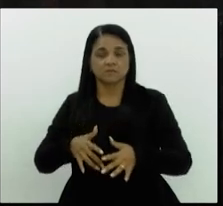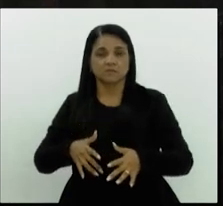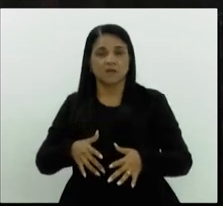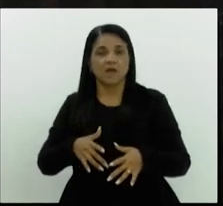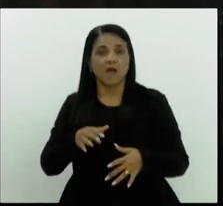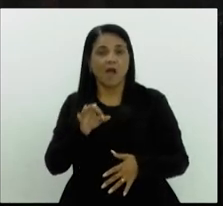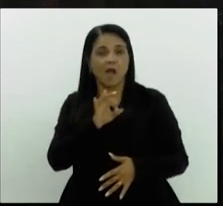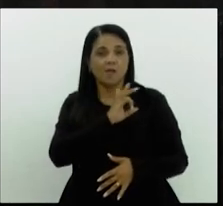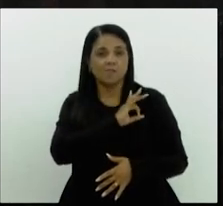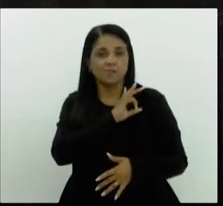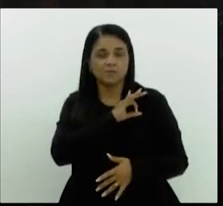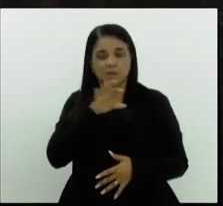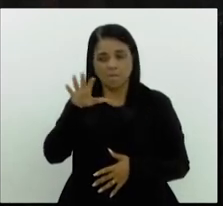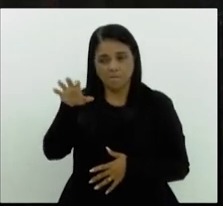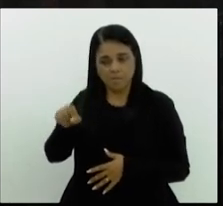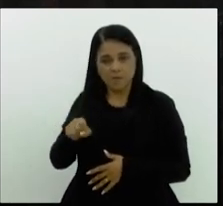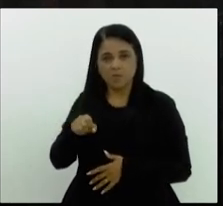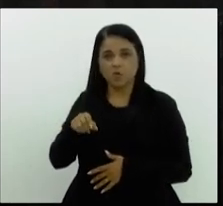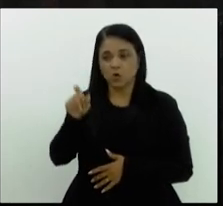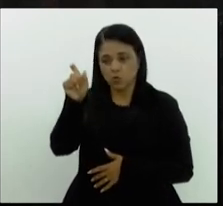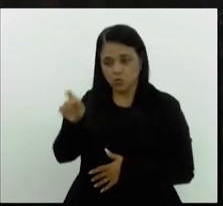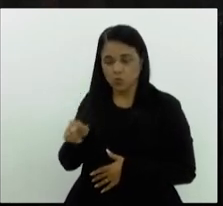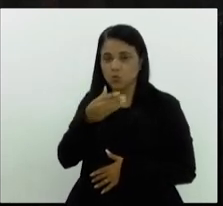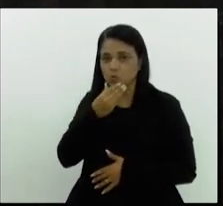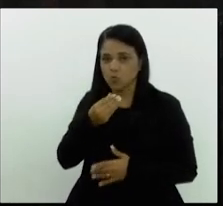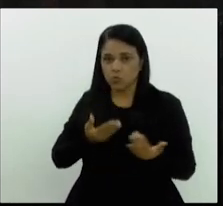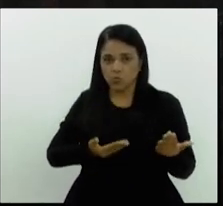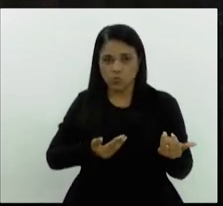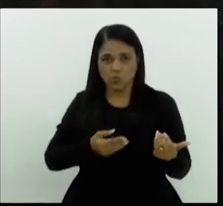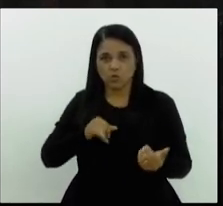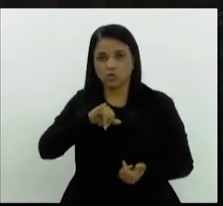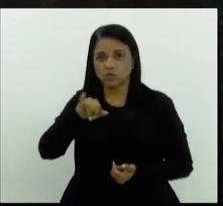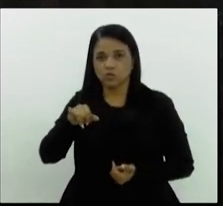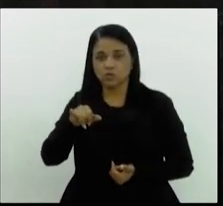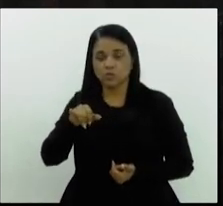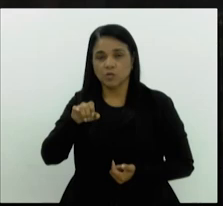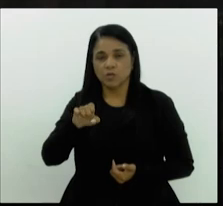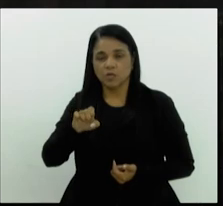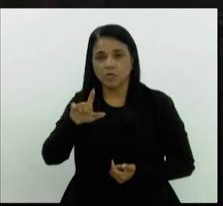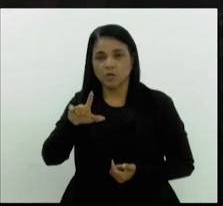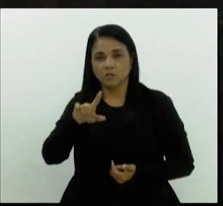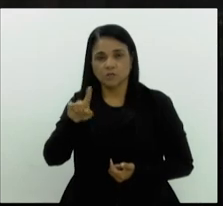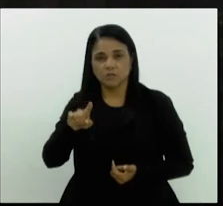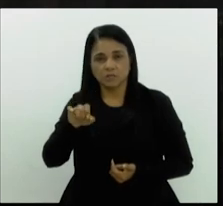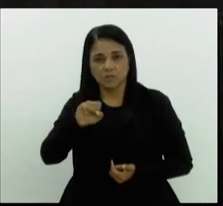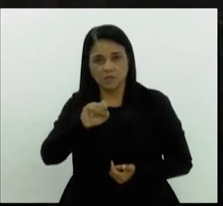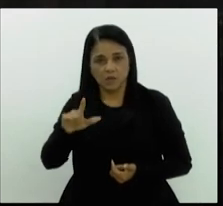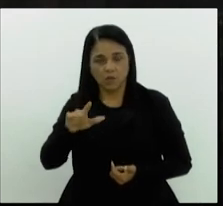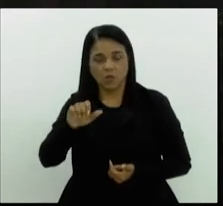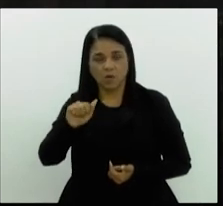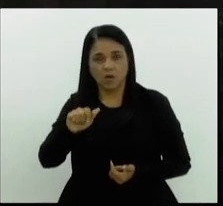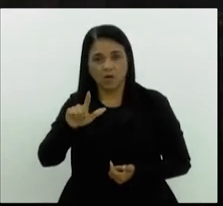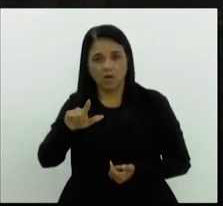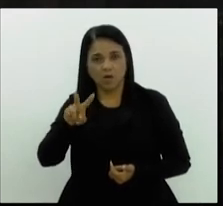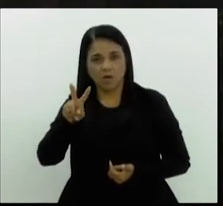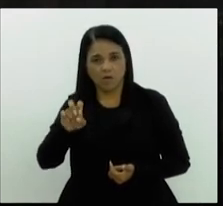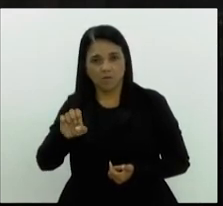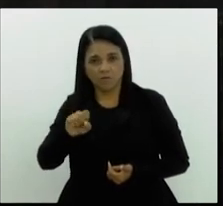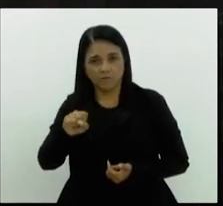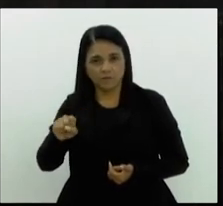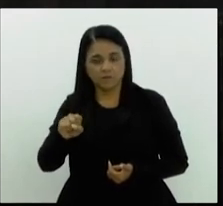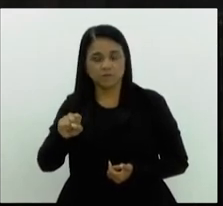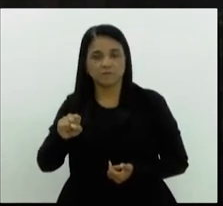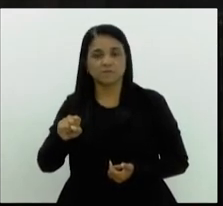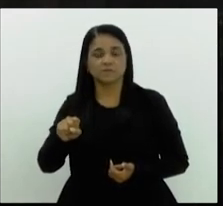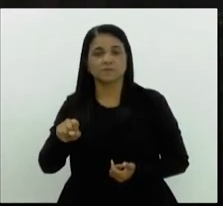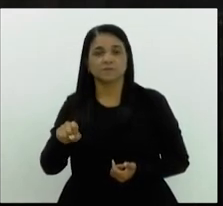pegou Osiel Alves, que estava ali no meio do povo, já embaixo do carro